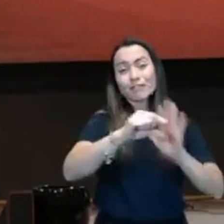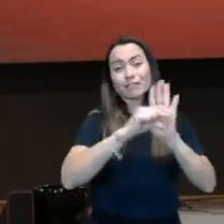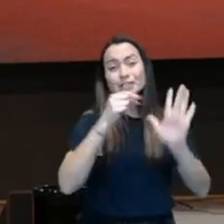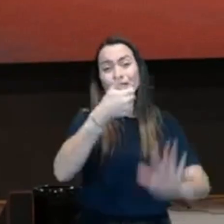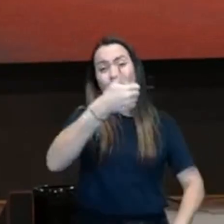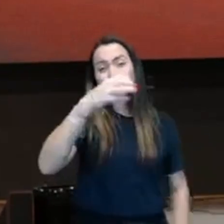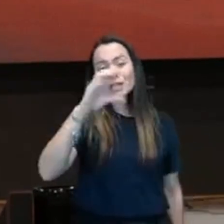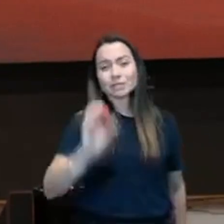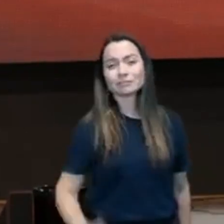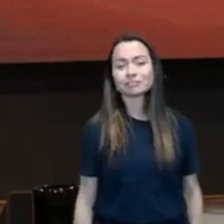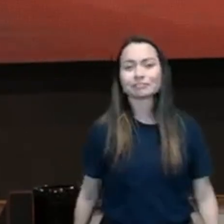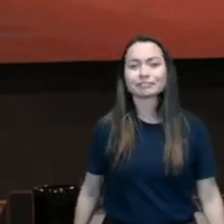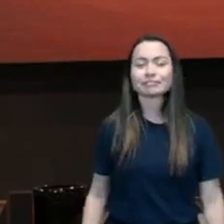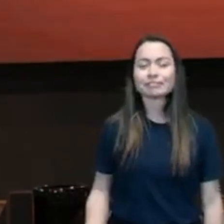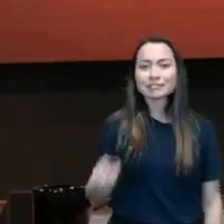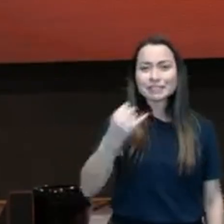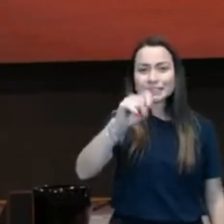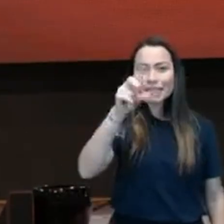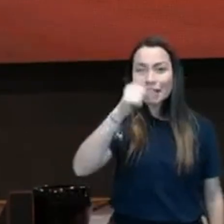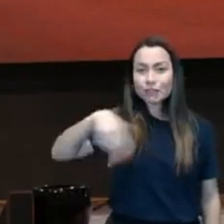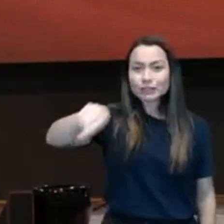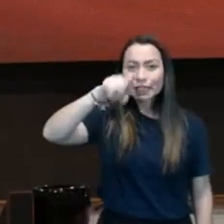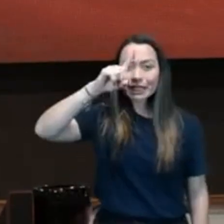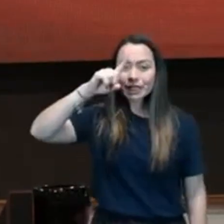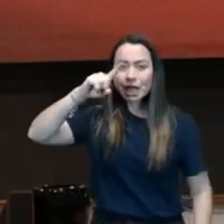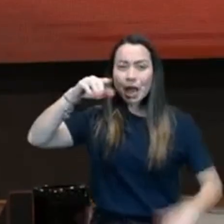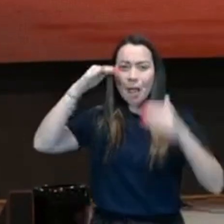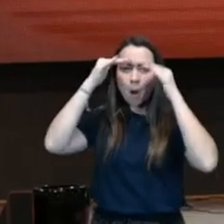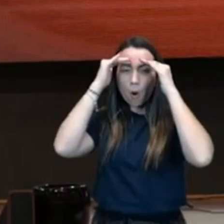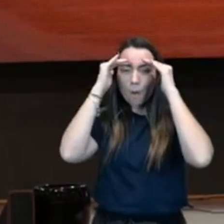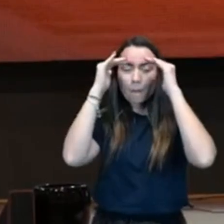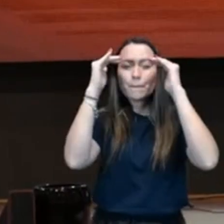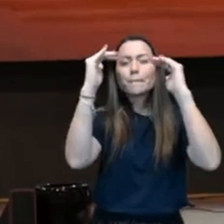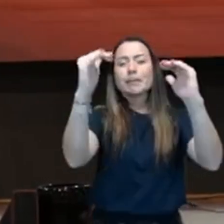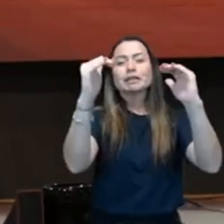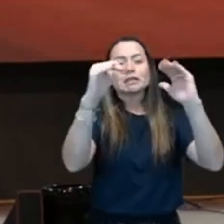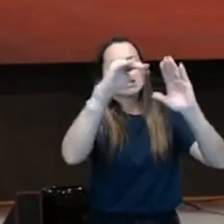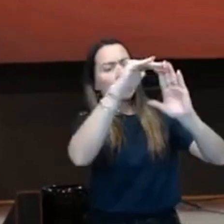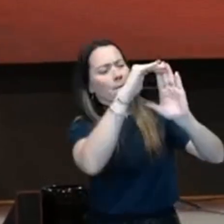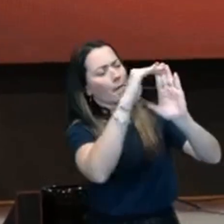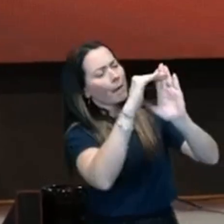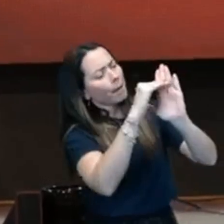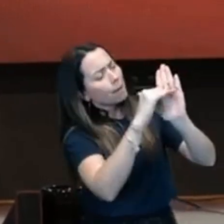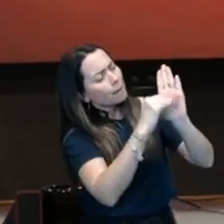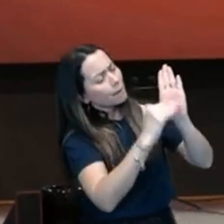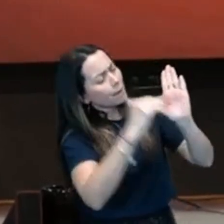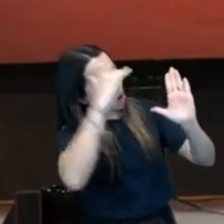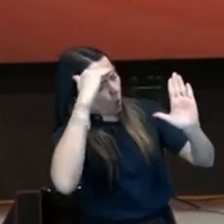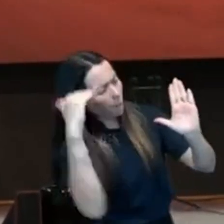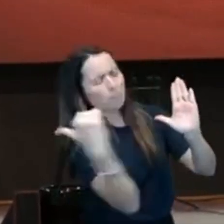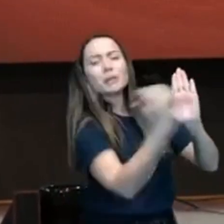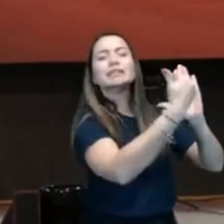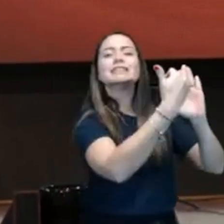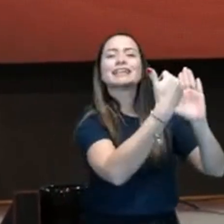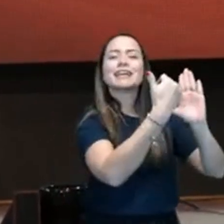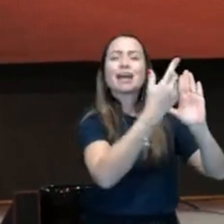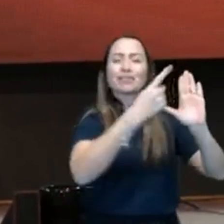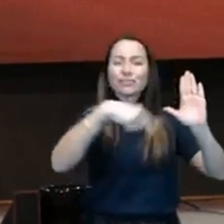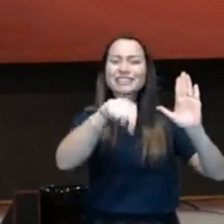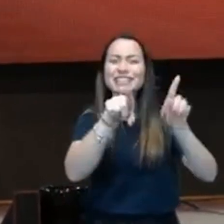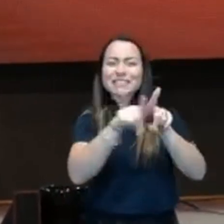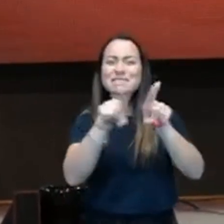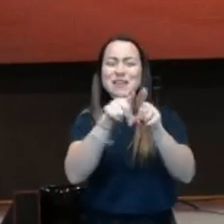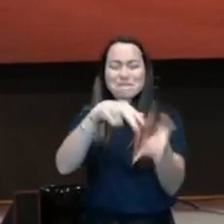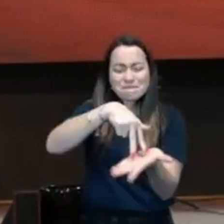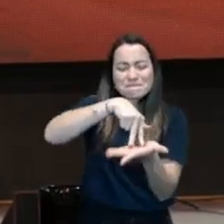se vocês obedecerem os meus mandamentos, permanecerão no meu amor. Assim como eu tenho obedecido